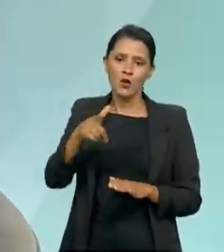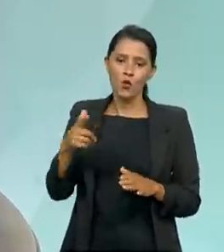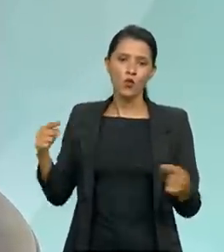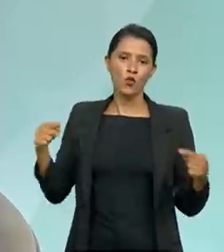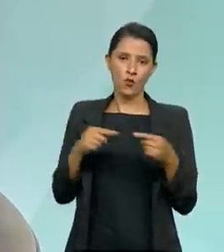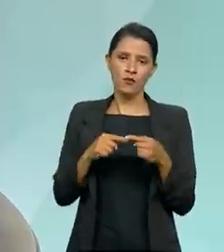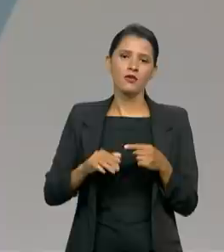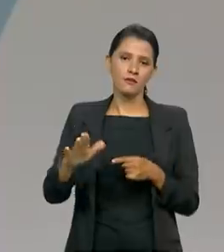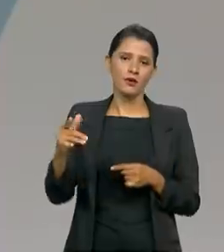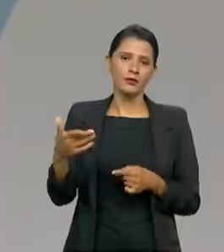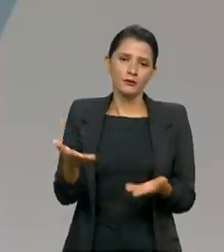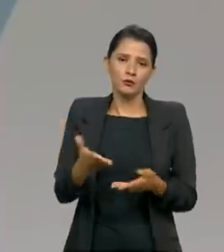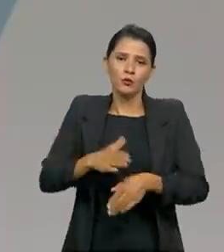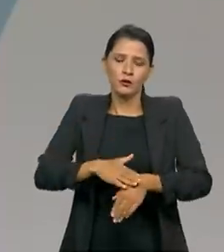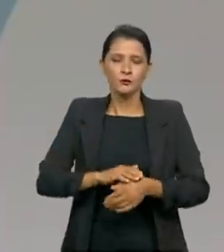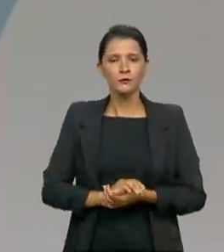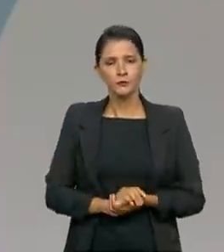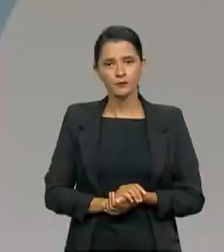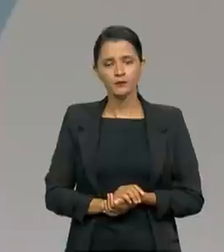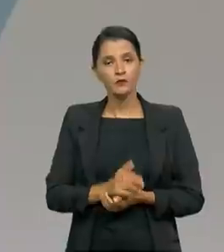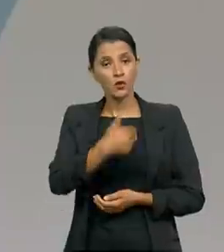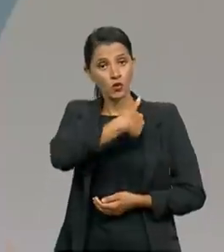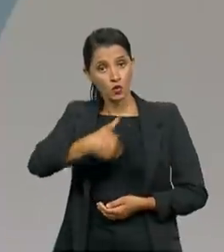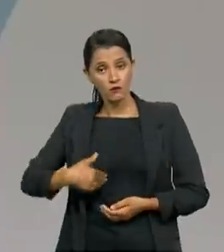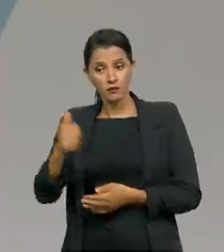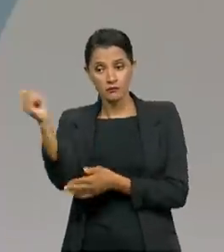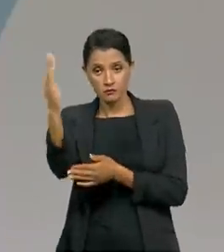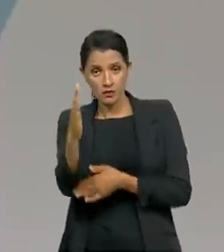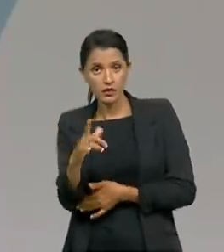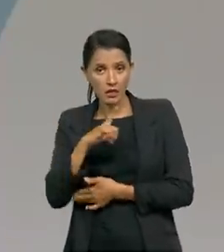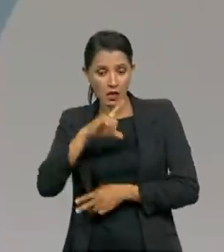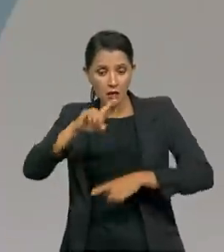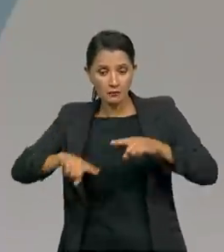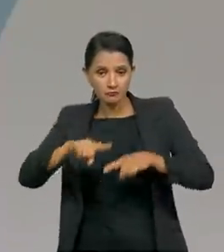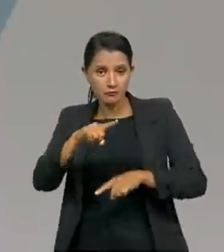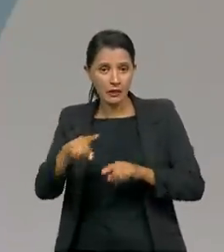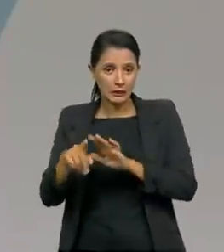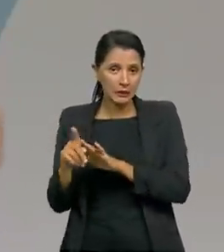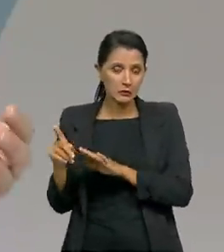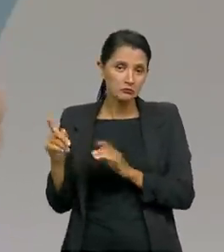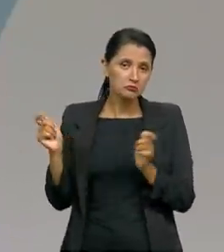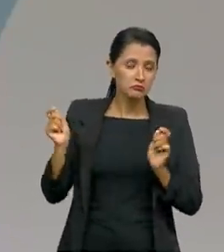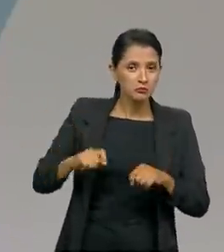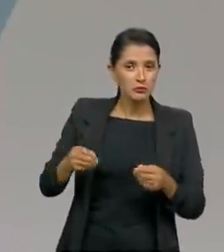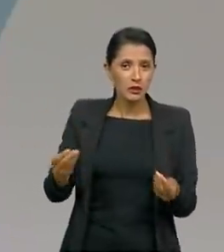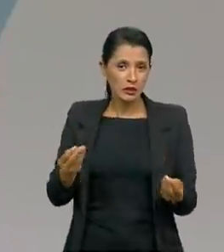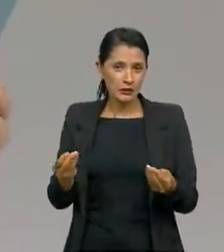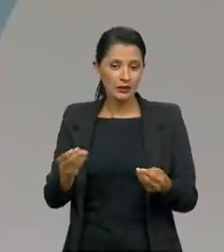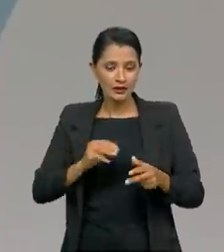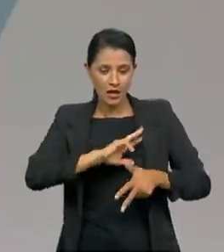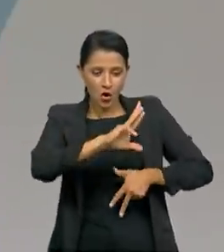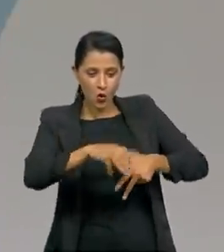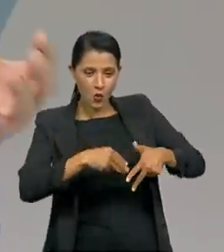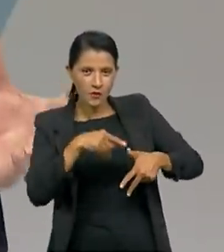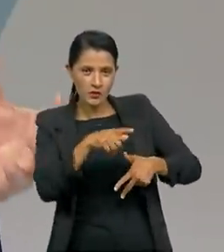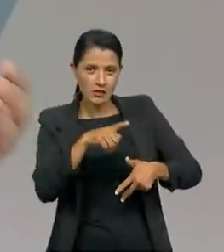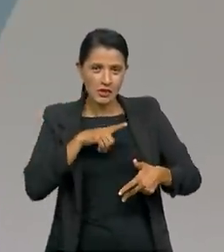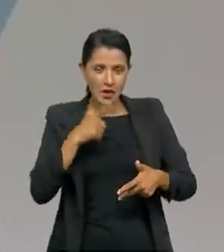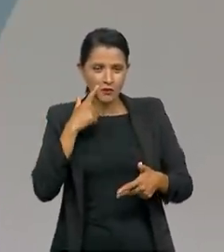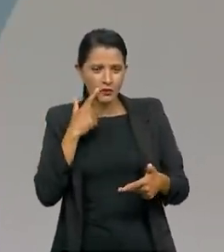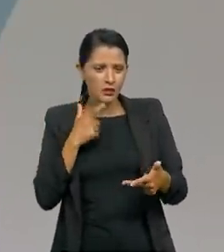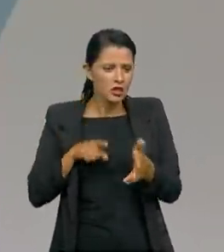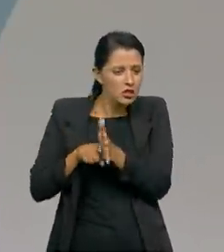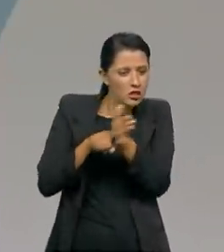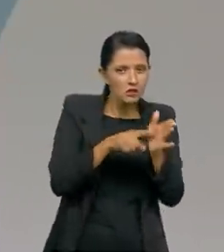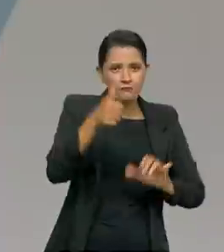adequado para a situação. E o governo brasileiro tem instrumentos que permitem também que essa corrupção seja medida,